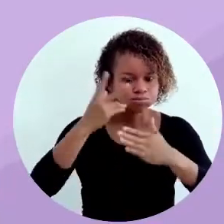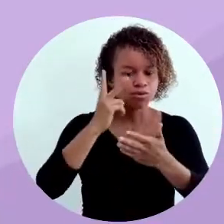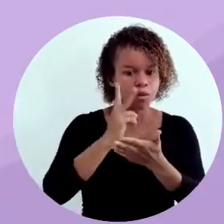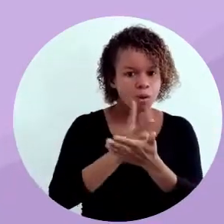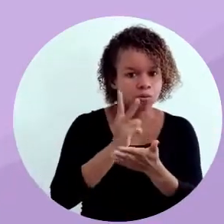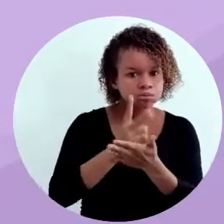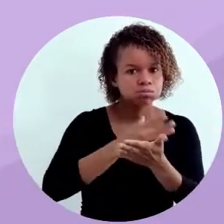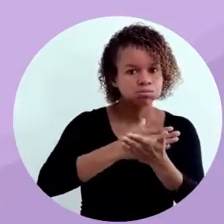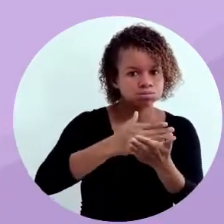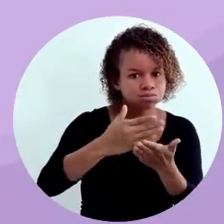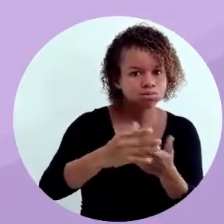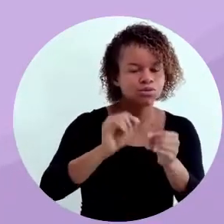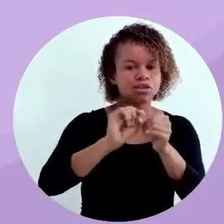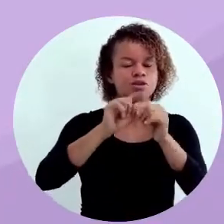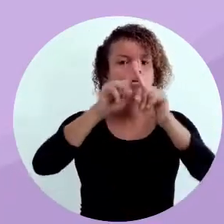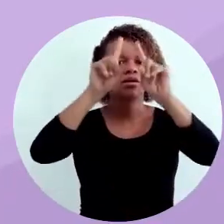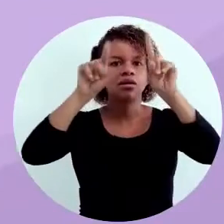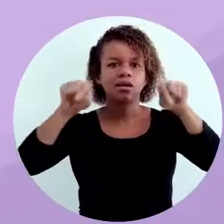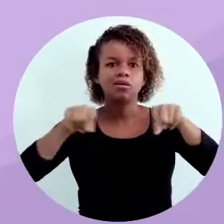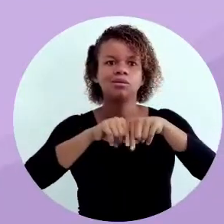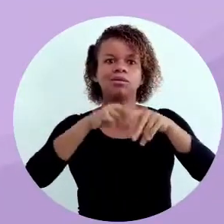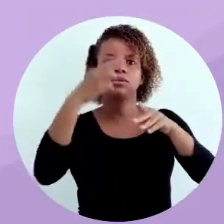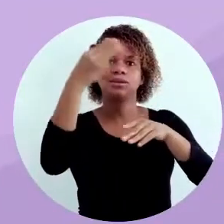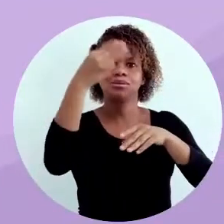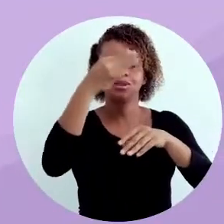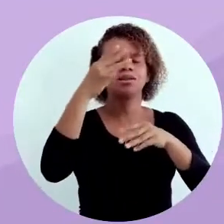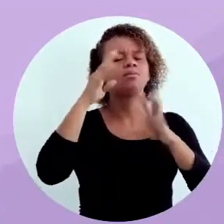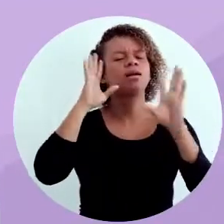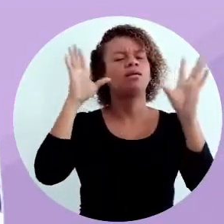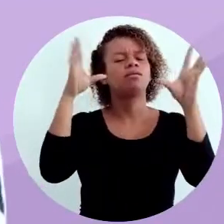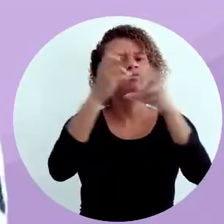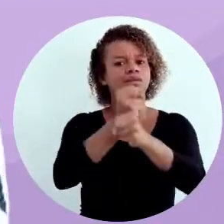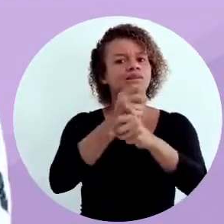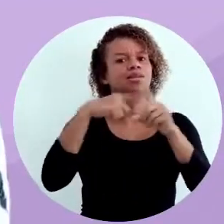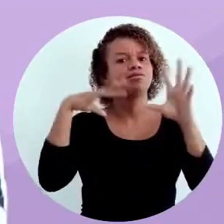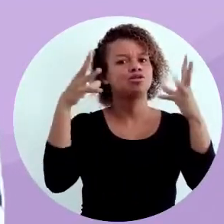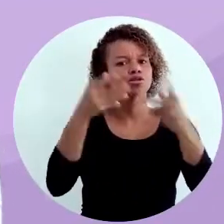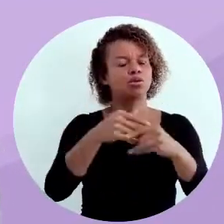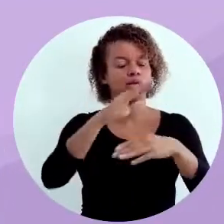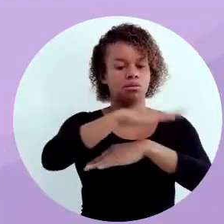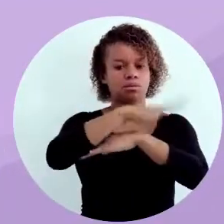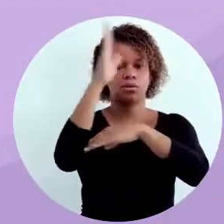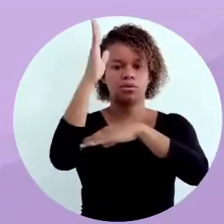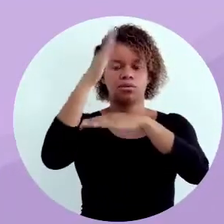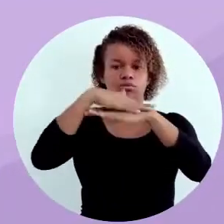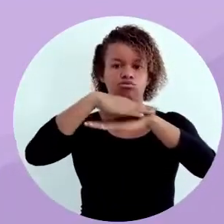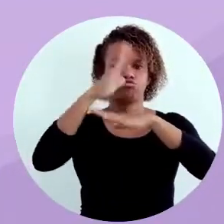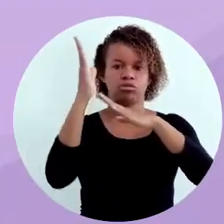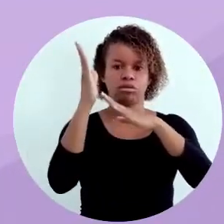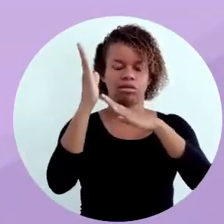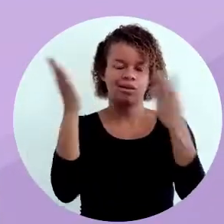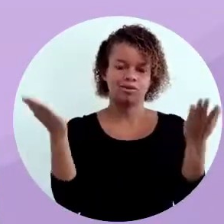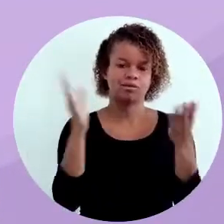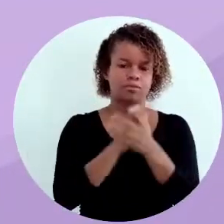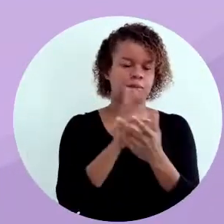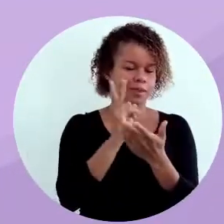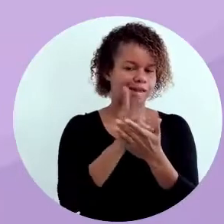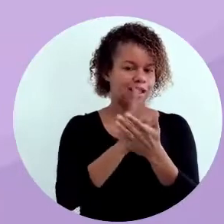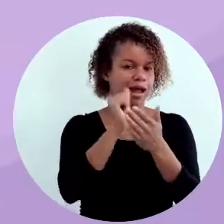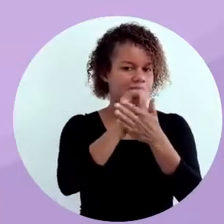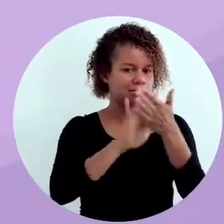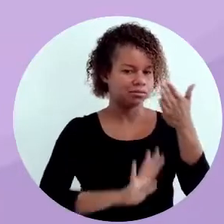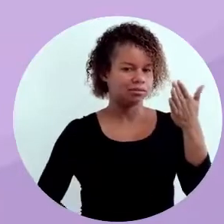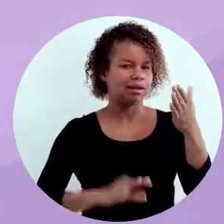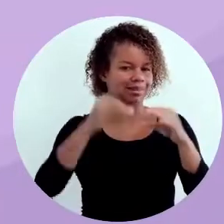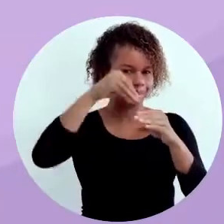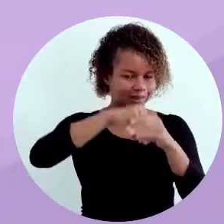dar volume, ou seja, começar a fazer o modelo tridimensional e também definindo as aberturas de porta e janela. Então vamos